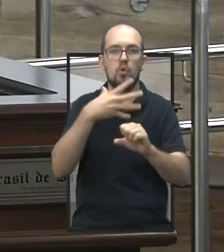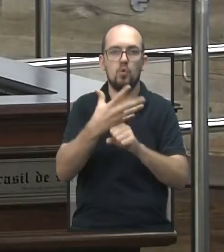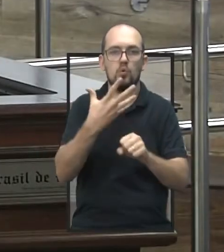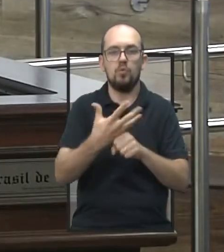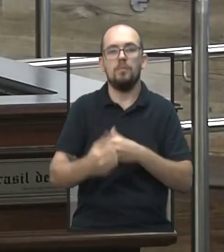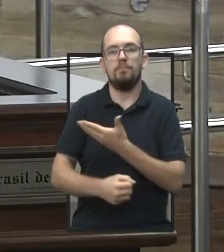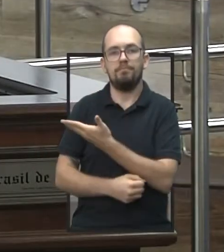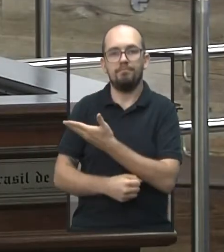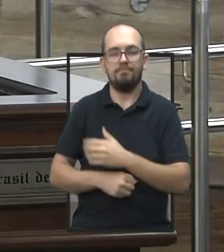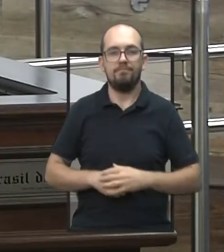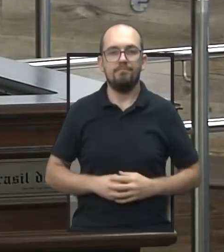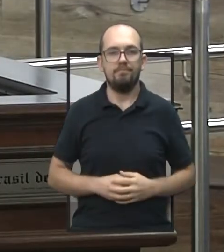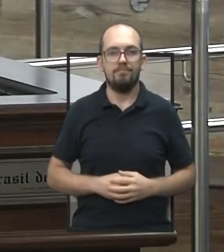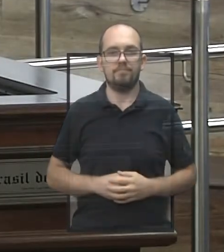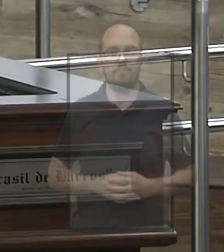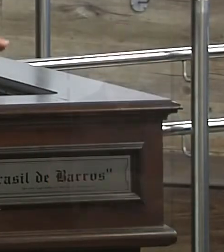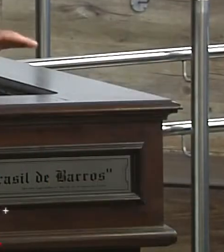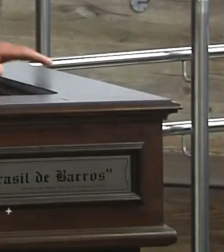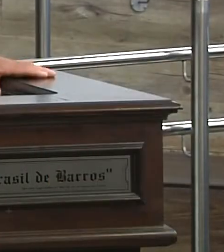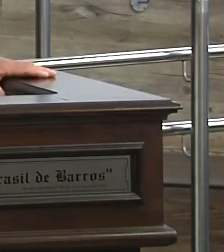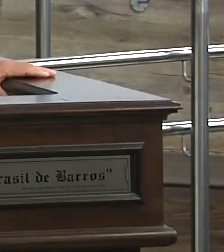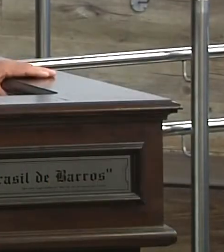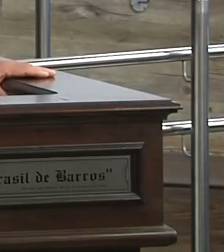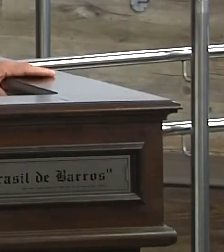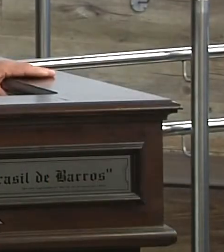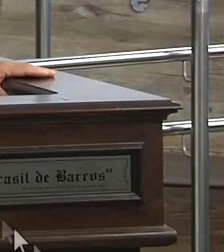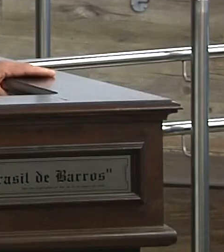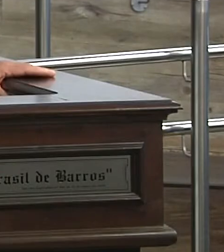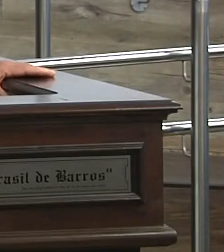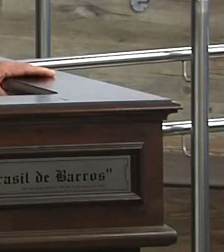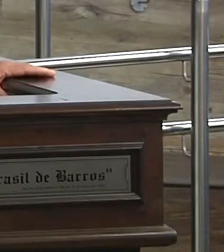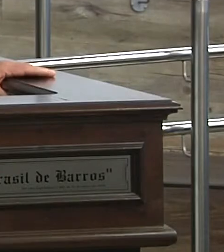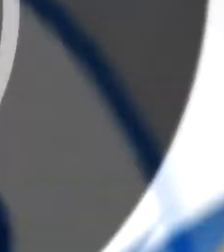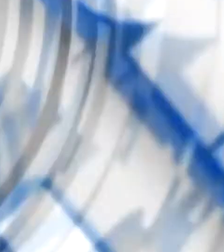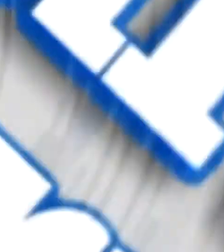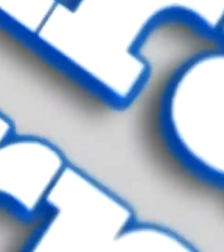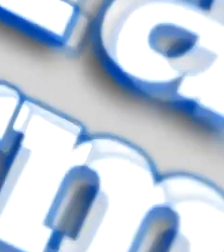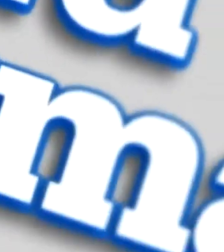canal no YouTube, youtube.com.br tvcanjaú.